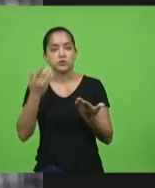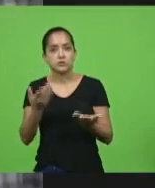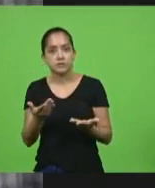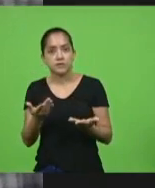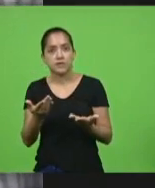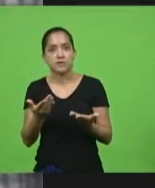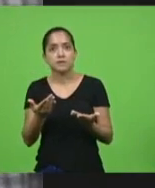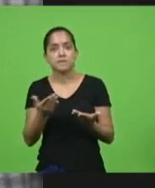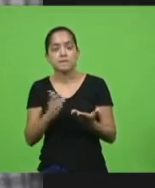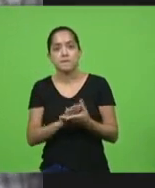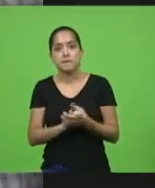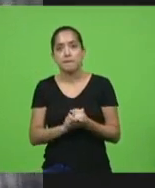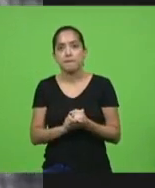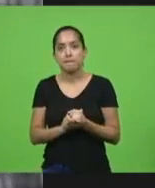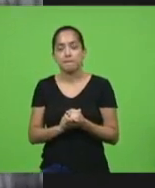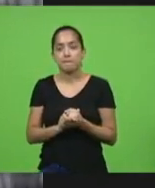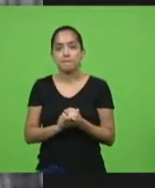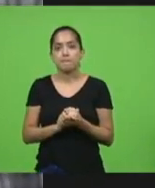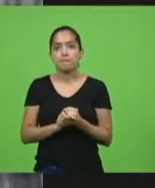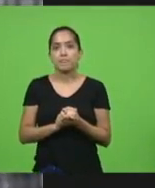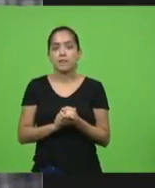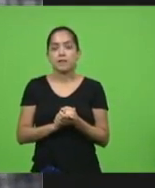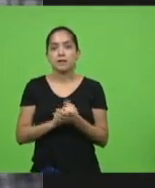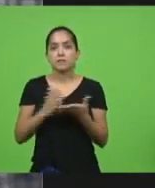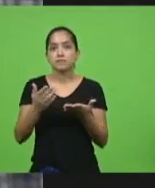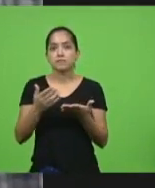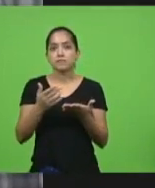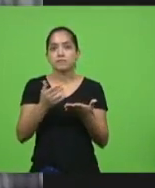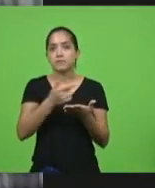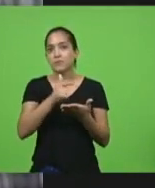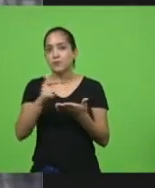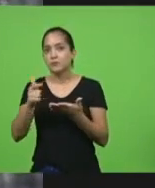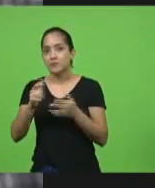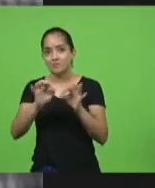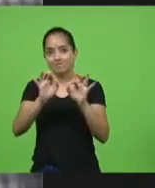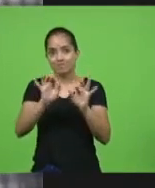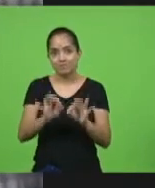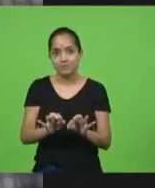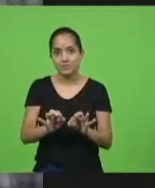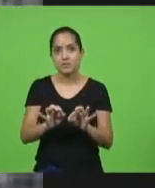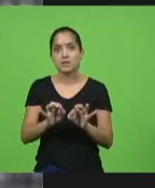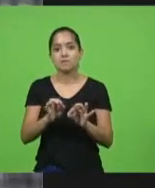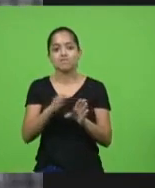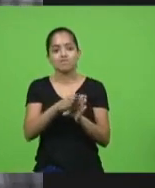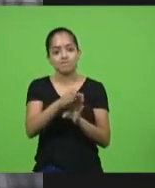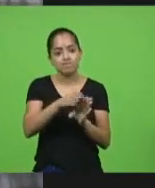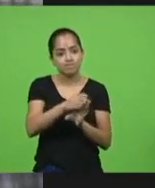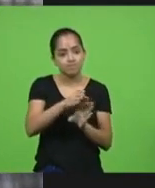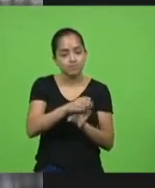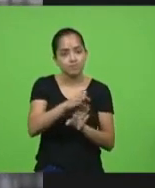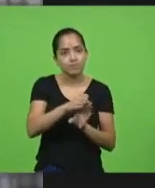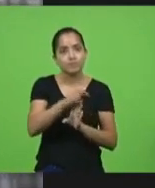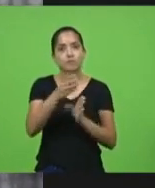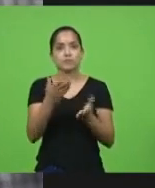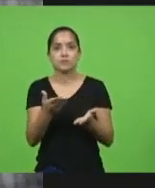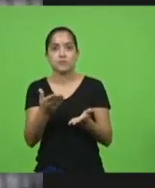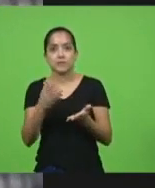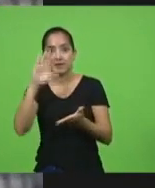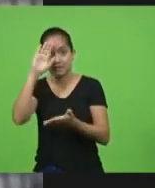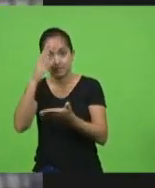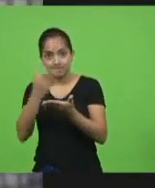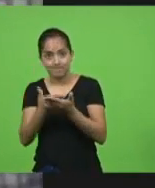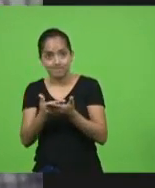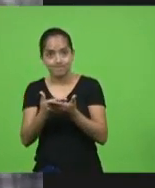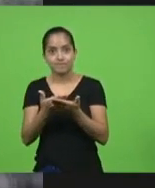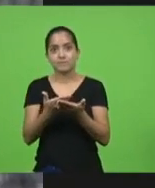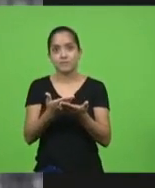quando a gente vê que nós não temos uma definição de orientação das pessoas acreditar, das pessoas